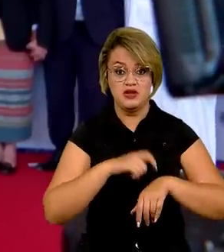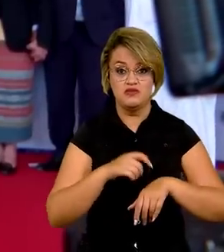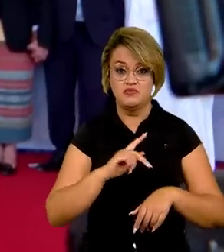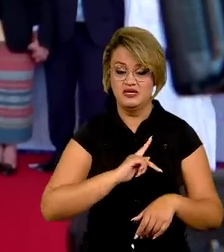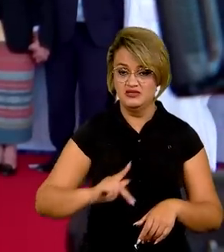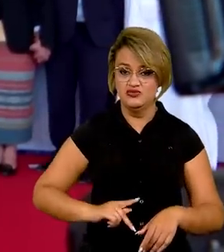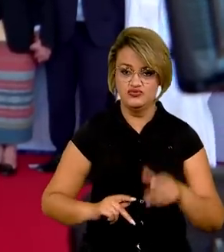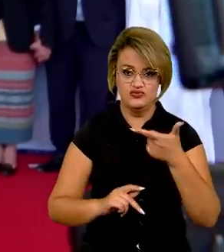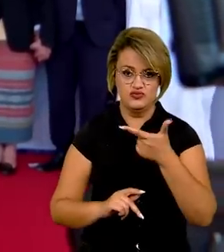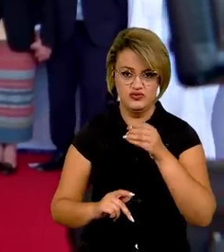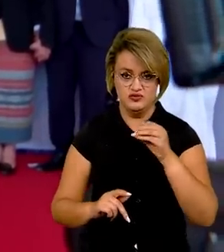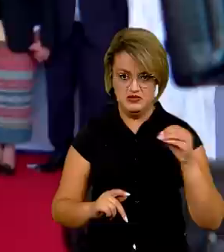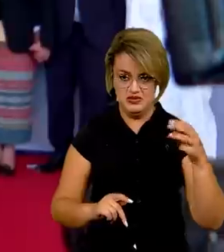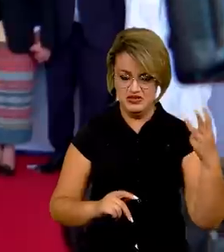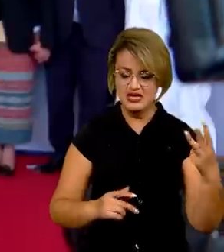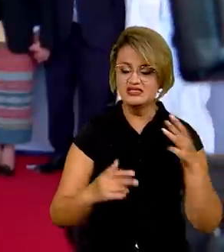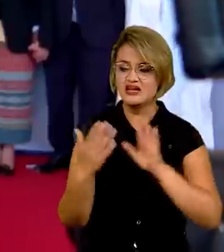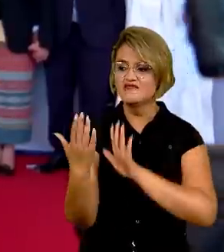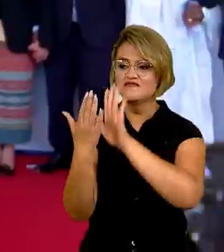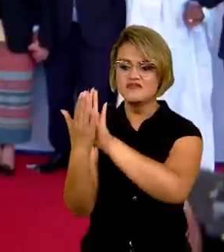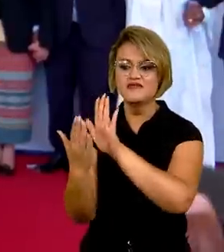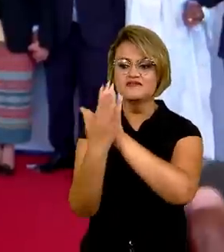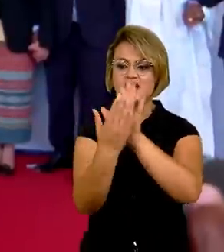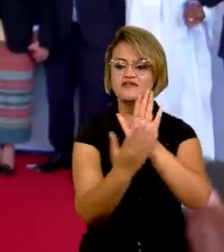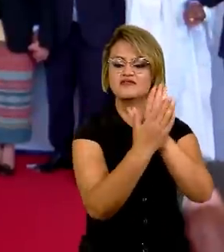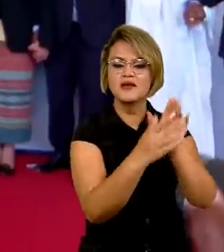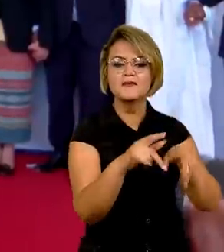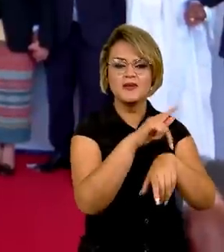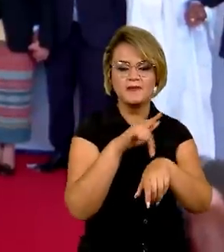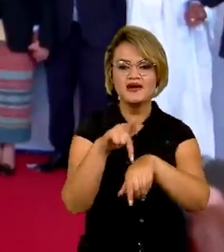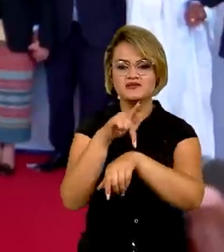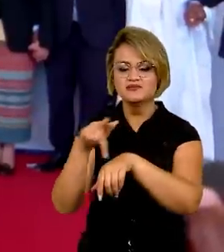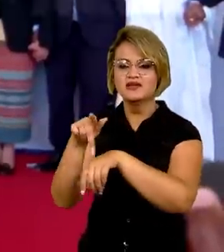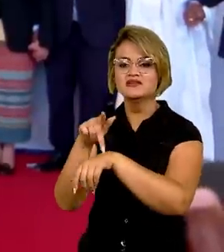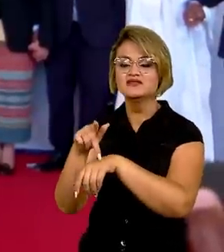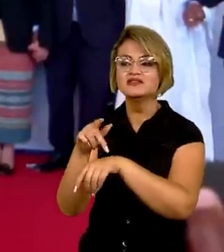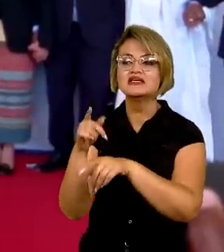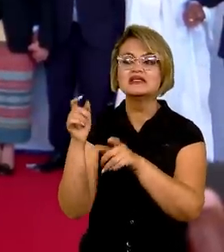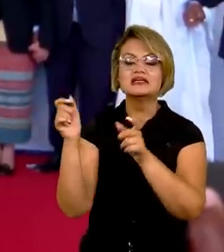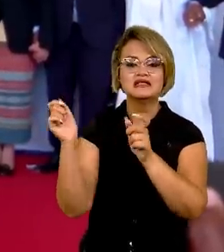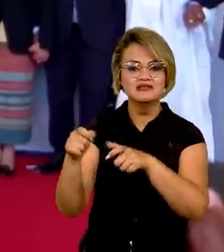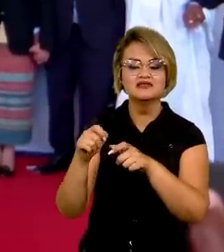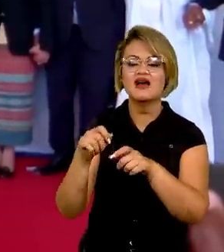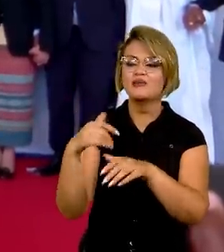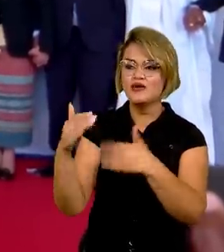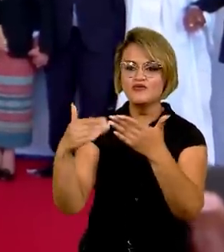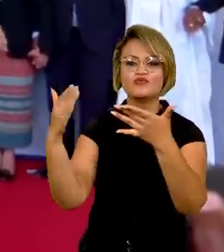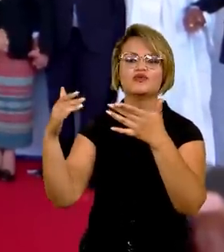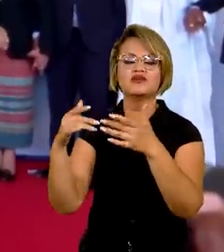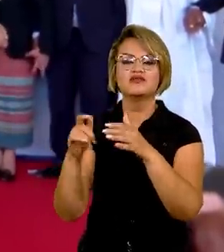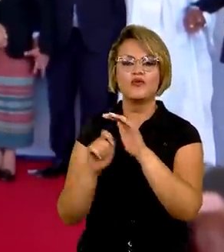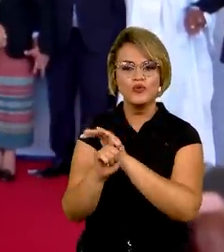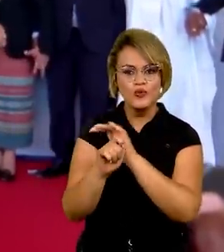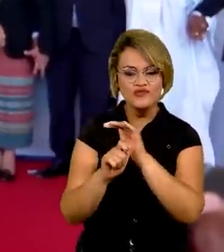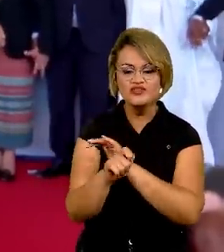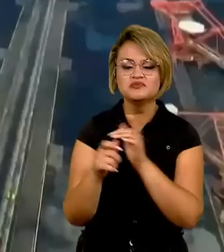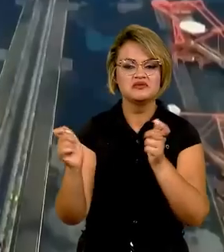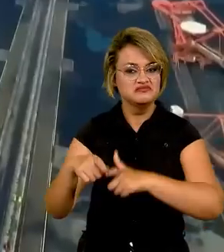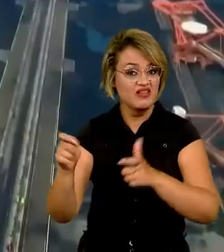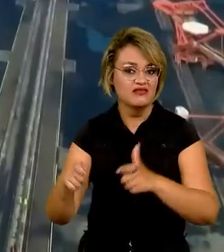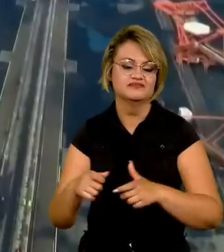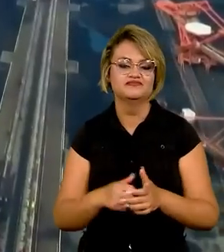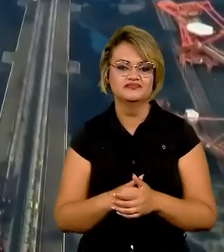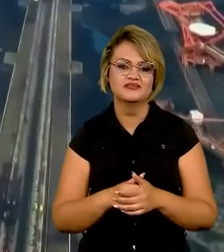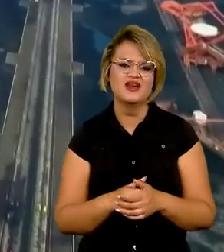que Lula busca uma aproximação maior com países onde quase tudo pode ser construído, onde as oportunidades de negócios são enormes.